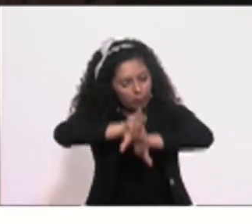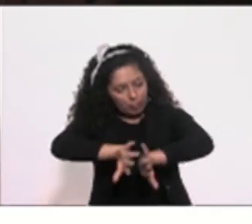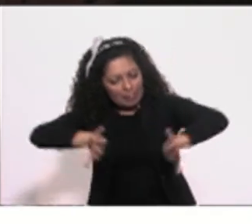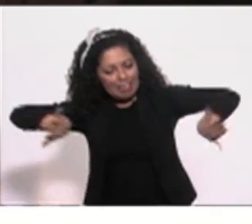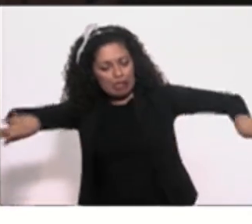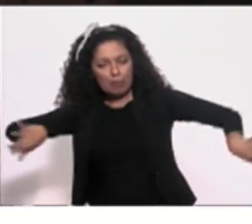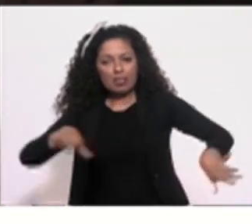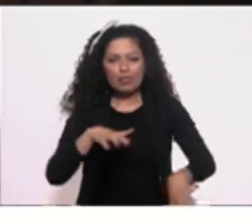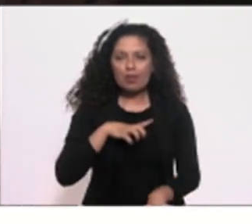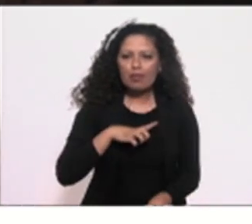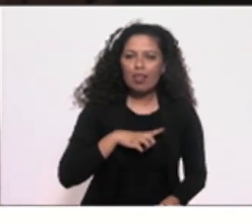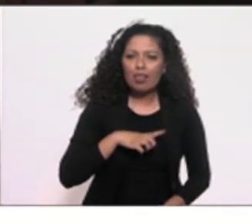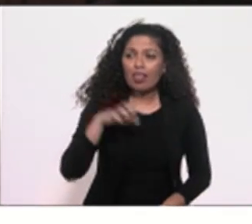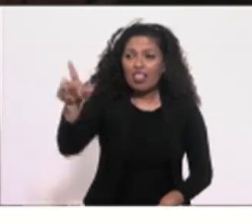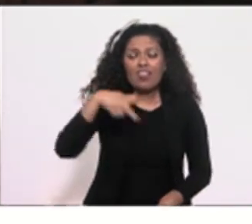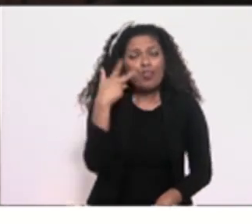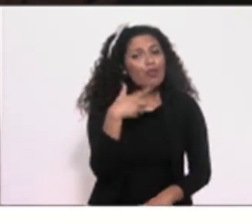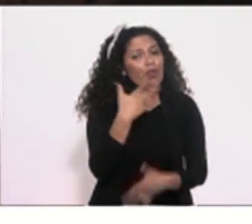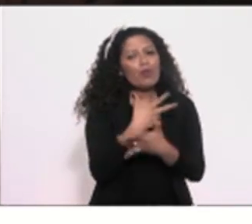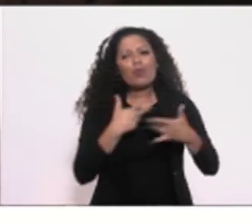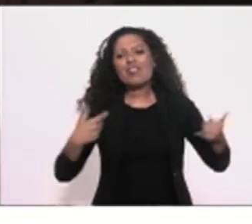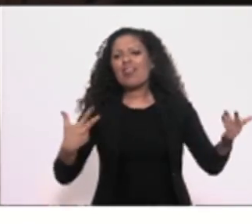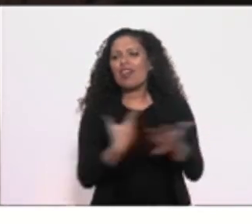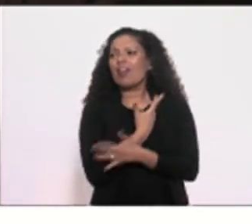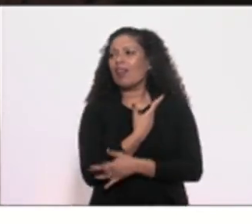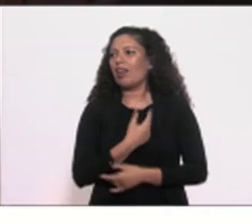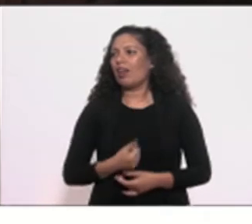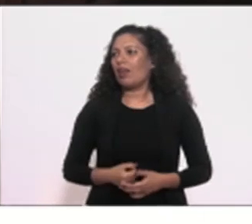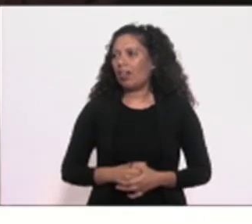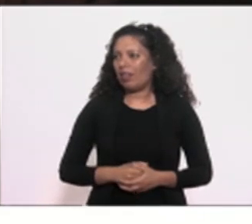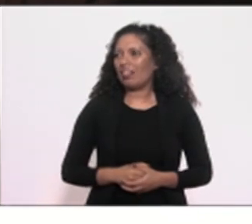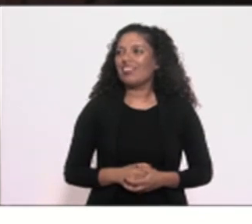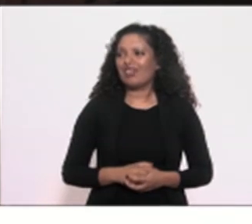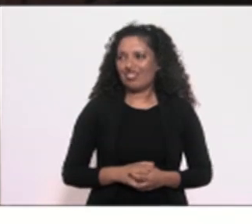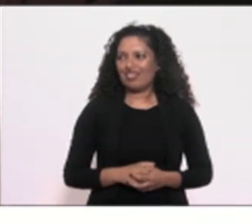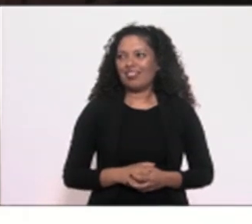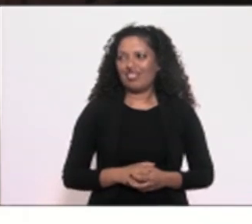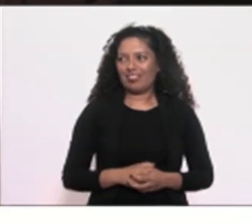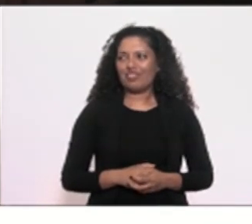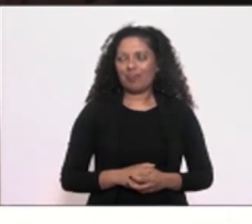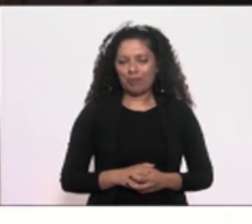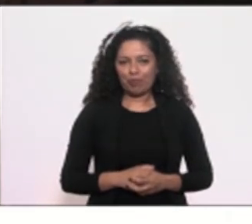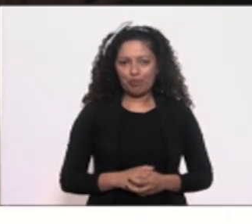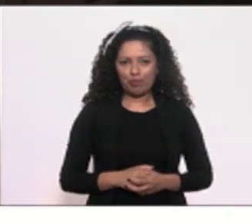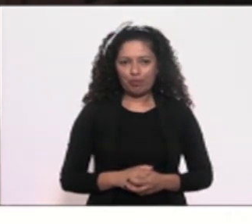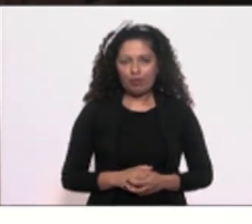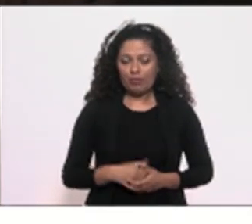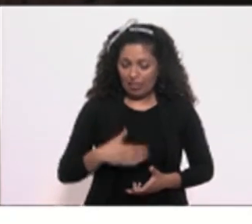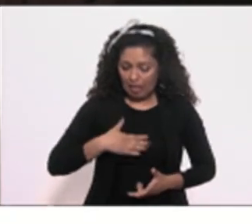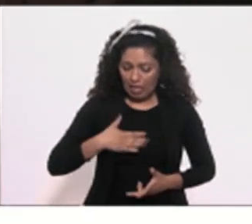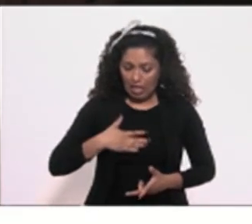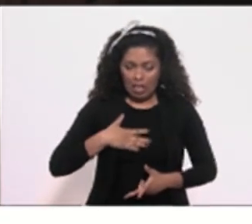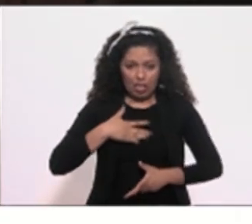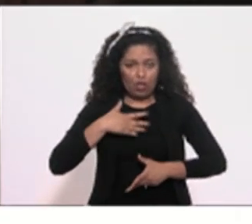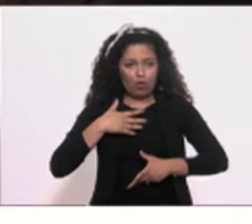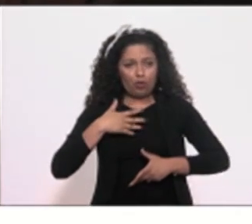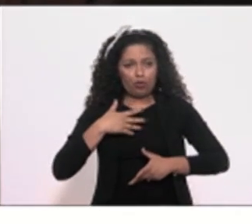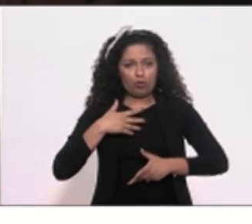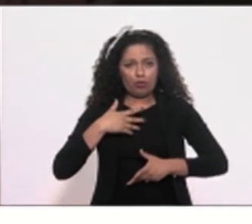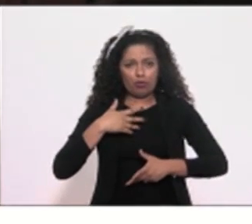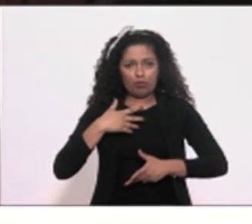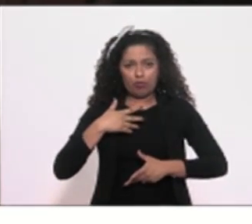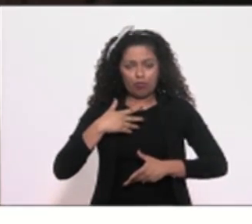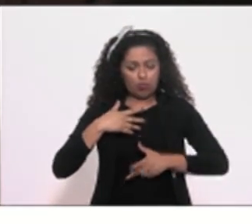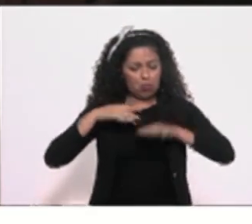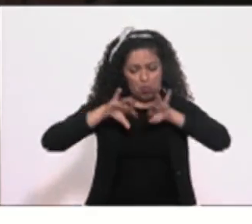faz muito mal à democracia. E eu não estou em nenhum dos dois